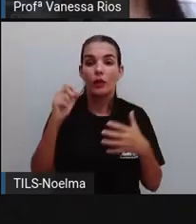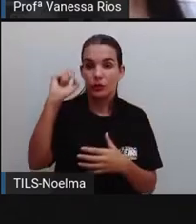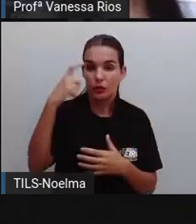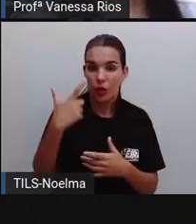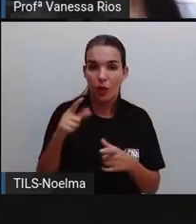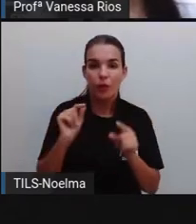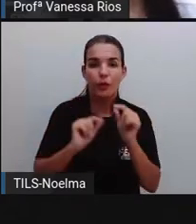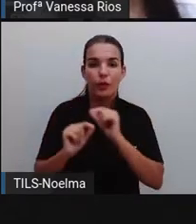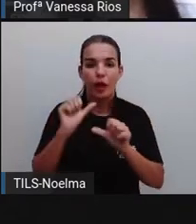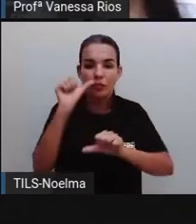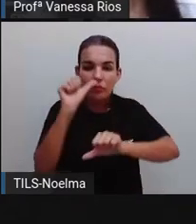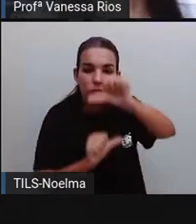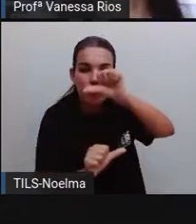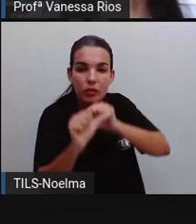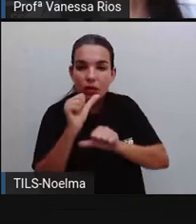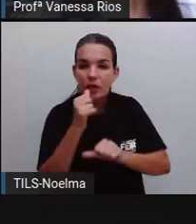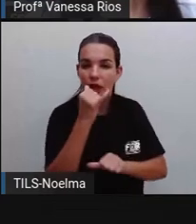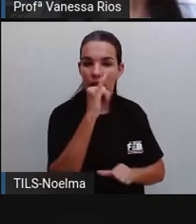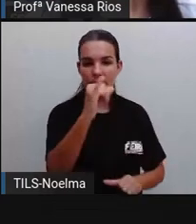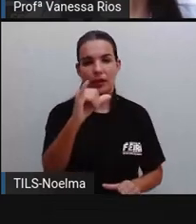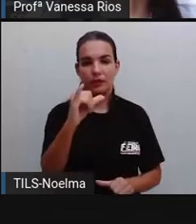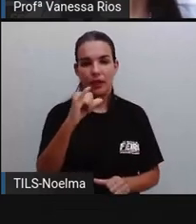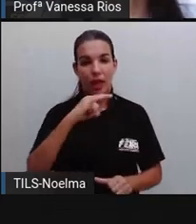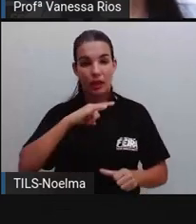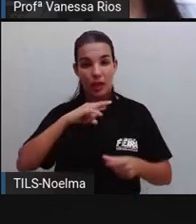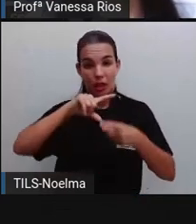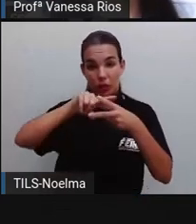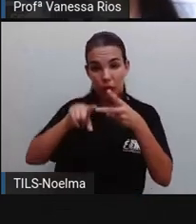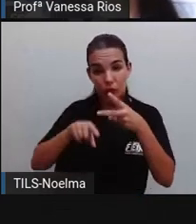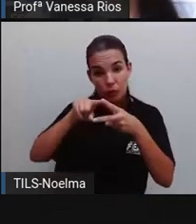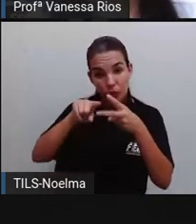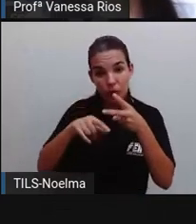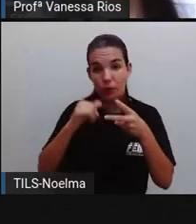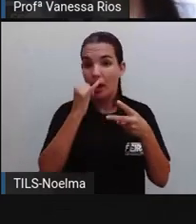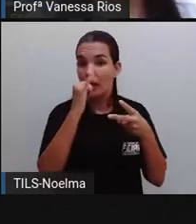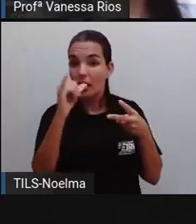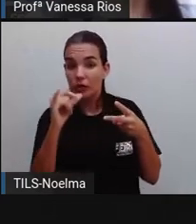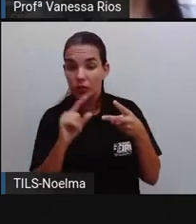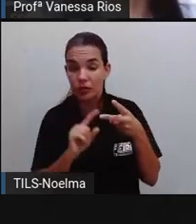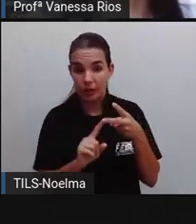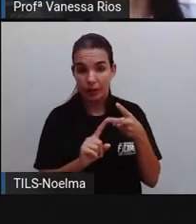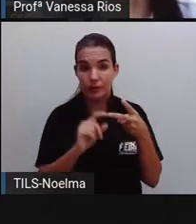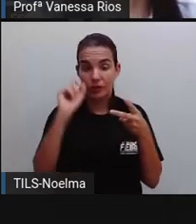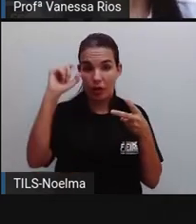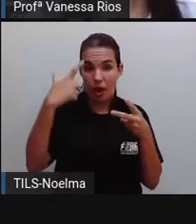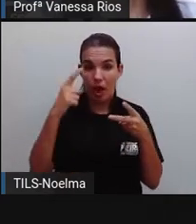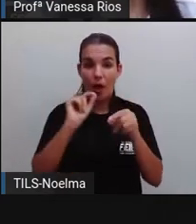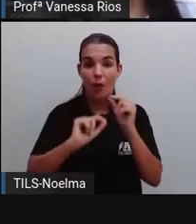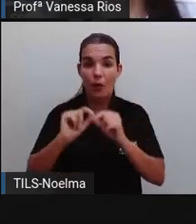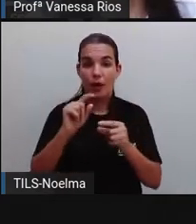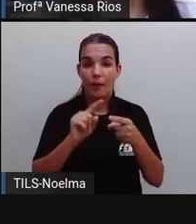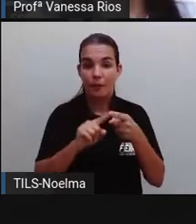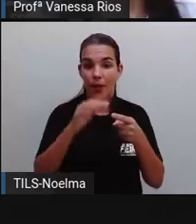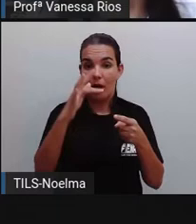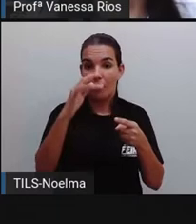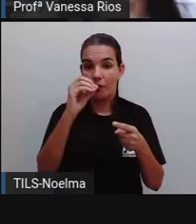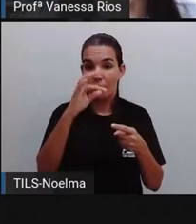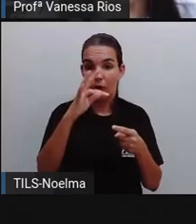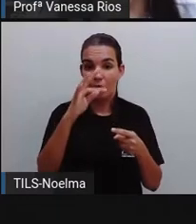os quais são convertidos em eletricidade. E aí existem dois tipos de energia solar. A energia